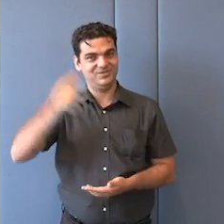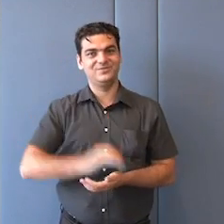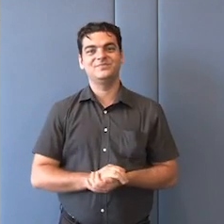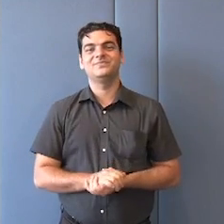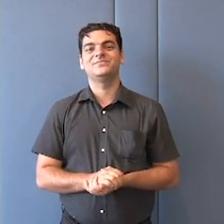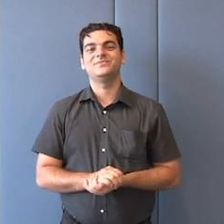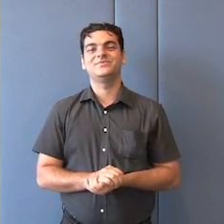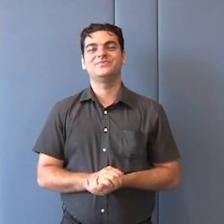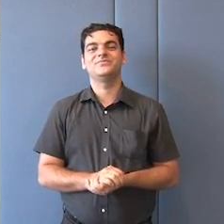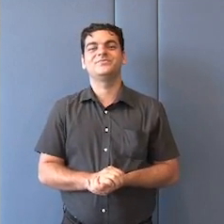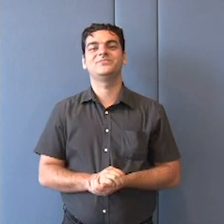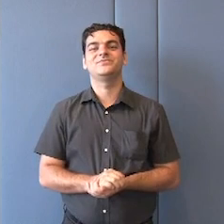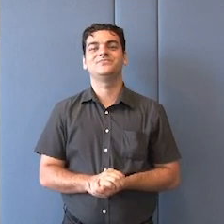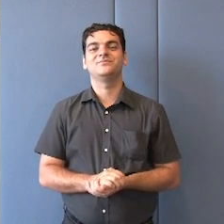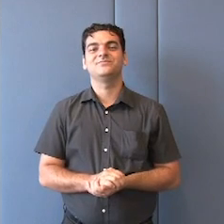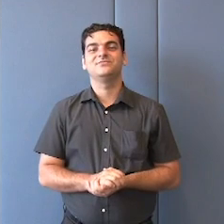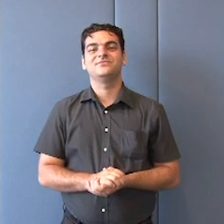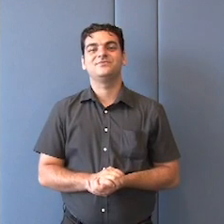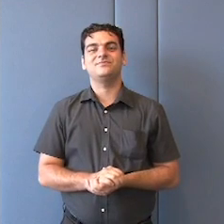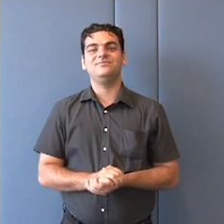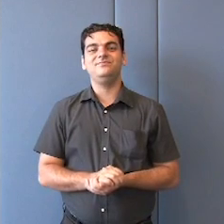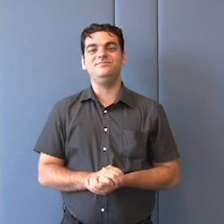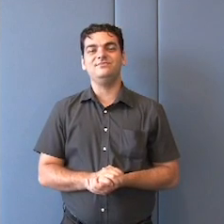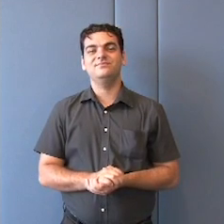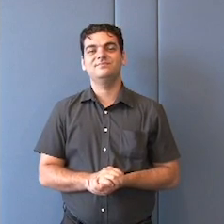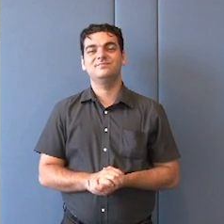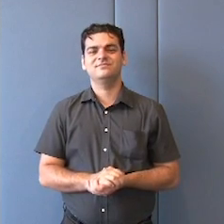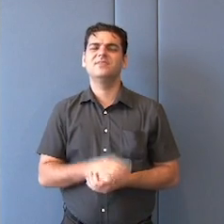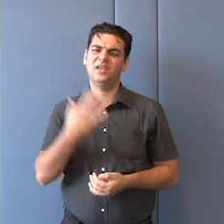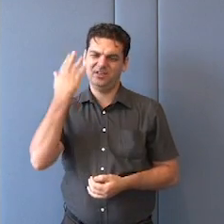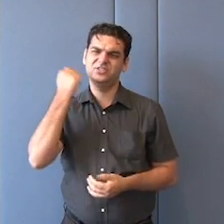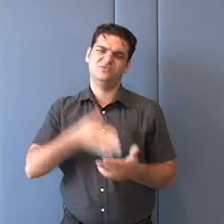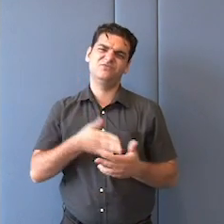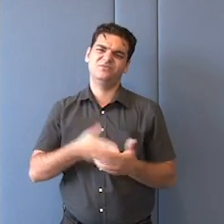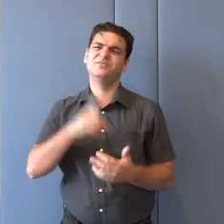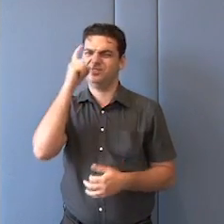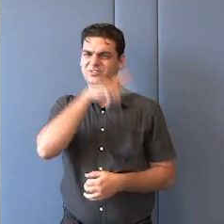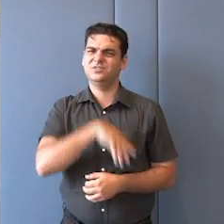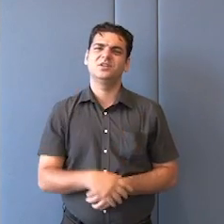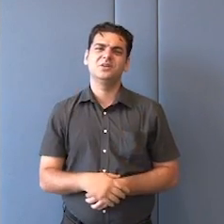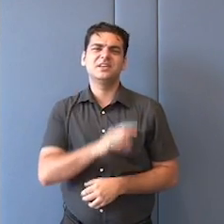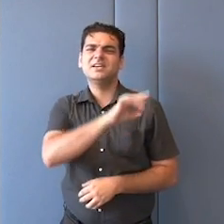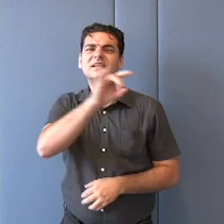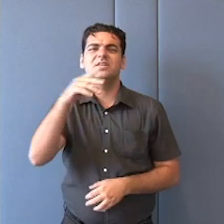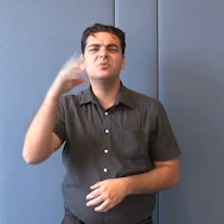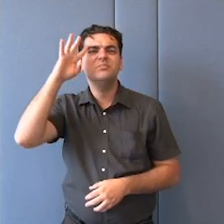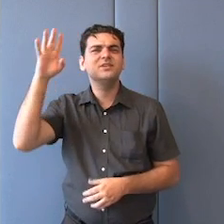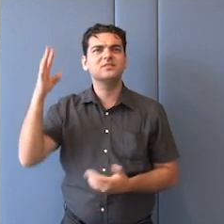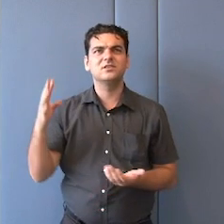Bem, então, é um desafio, é desafio maior do que o que a gente imagina, porque